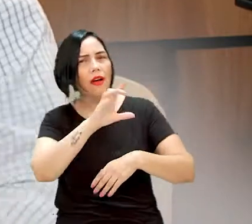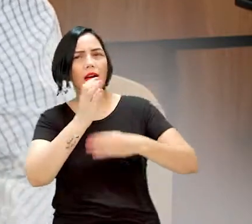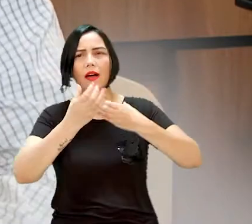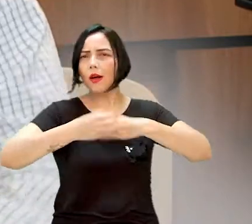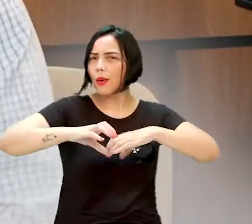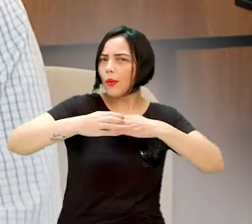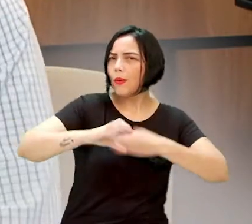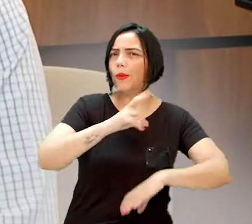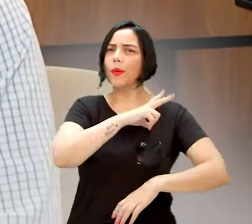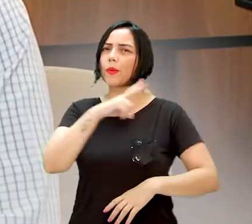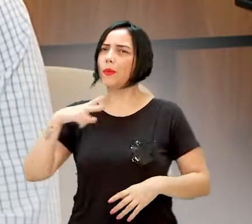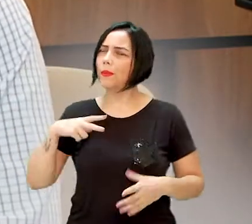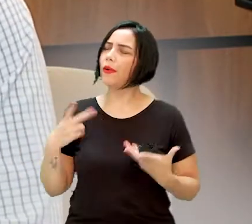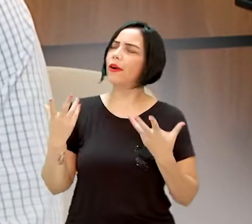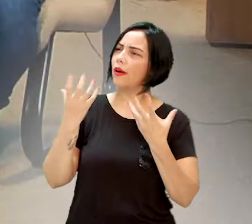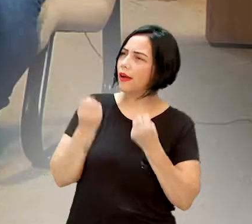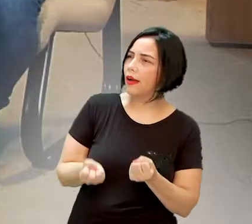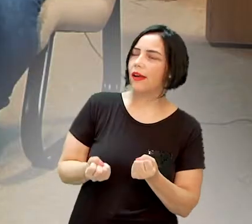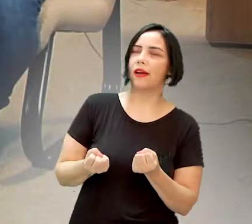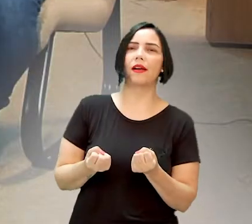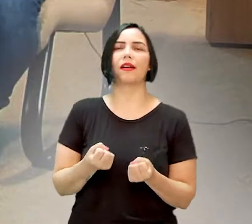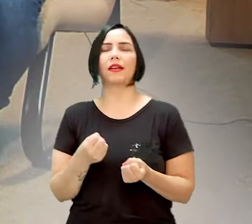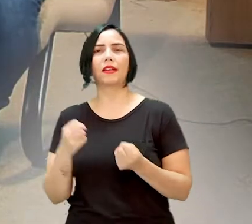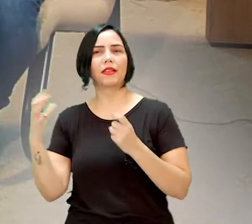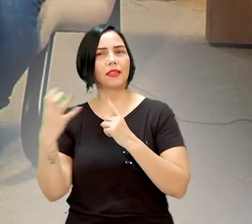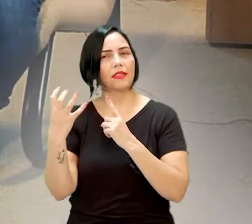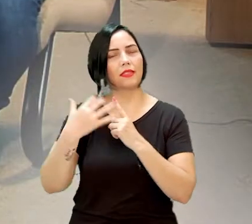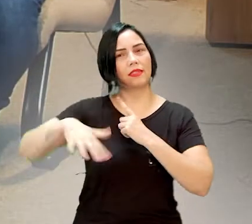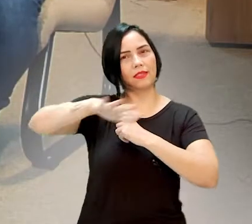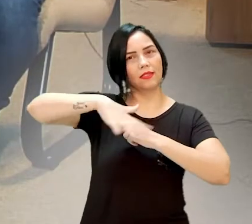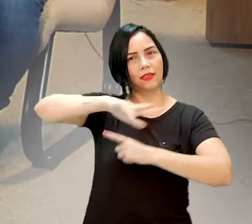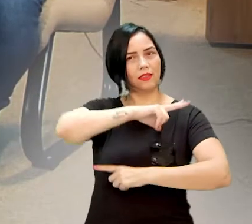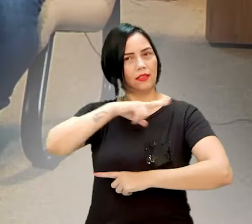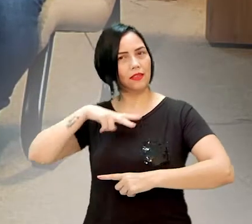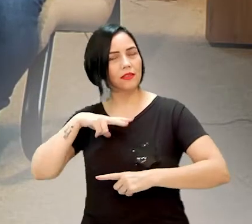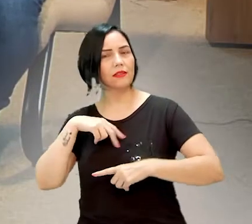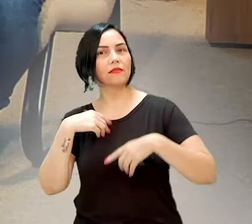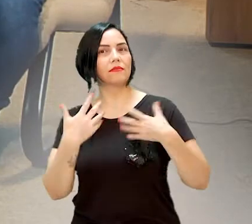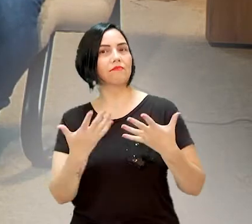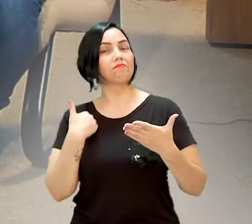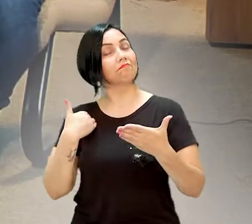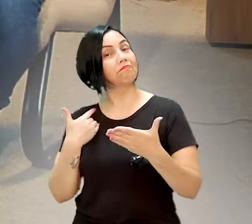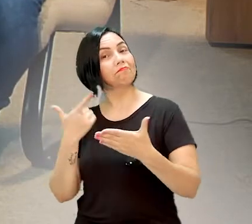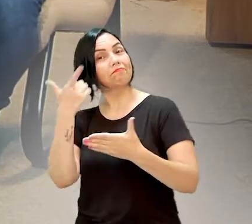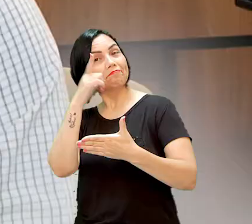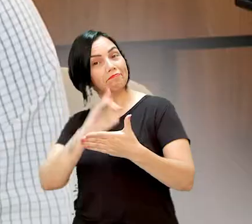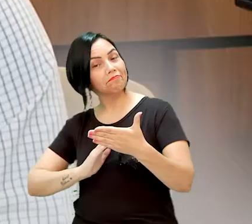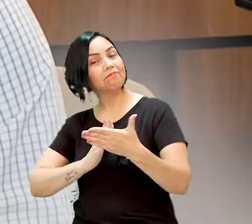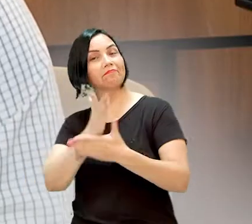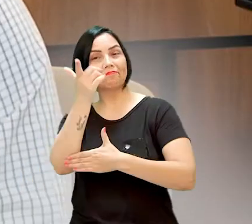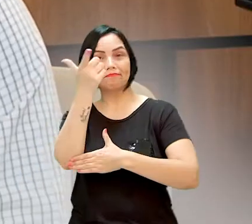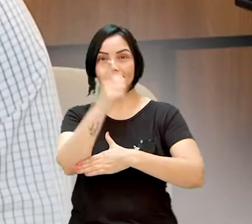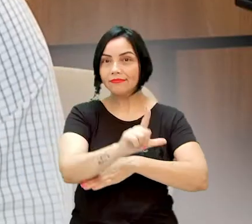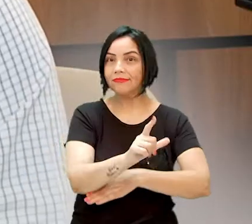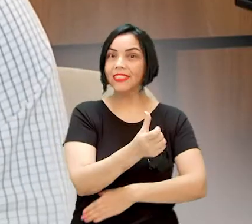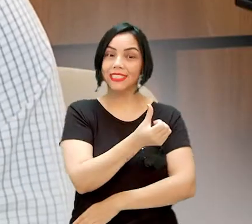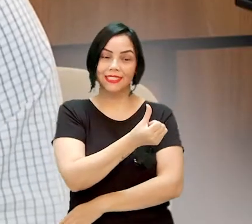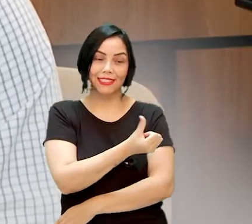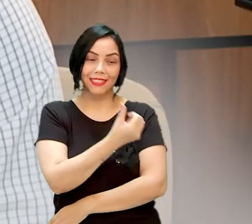Faz concurso público, precisamos de pessoas boas na área pública, faz concurso público. Fiquei e passei em 61,